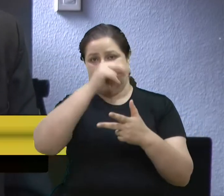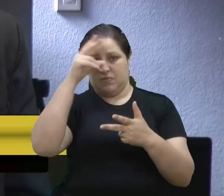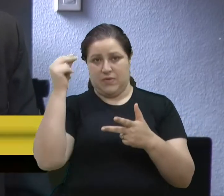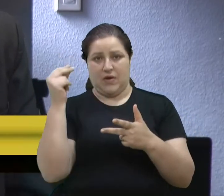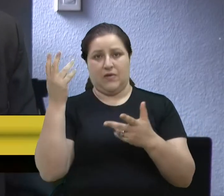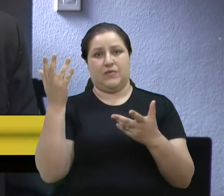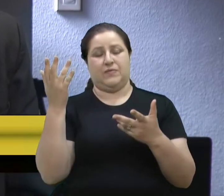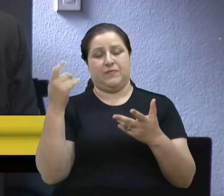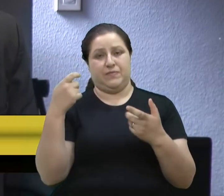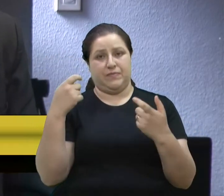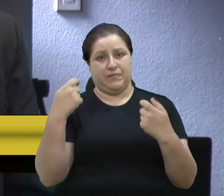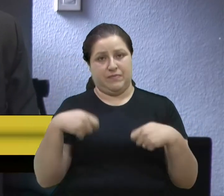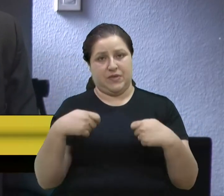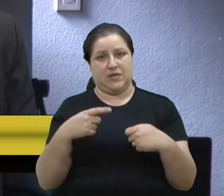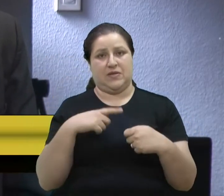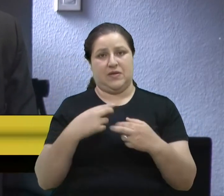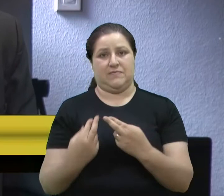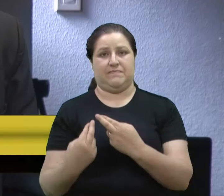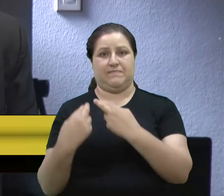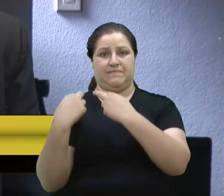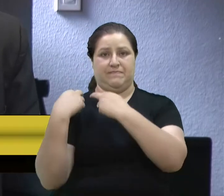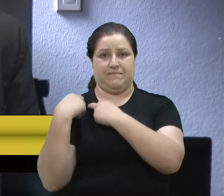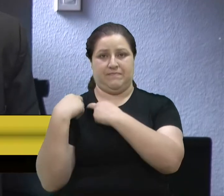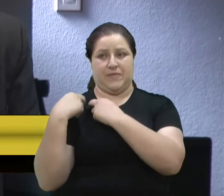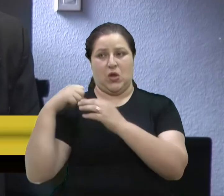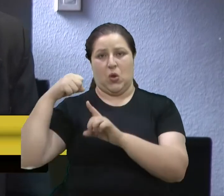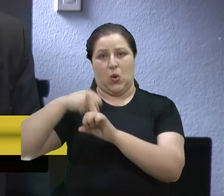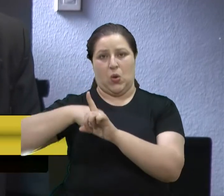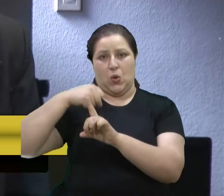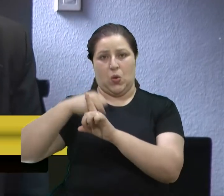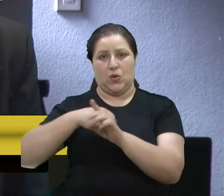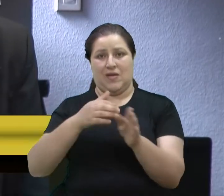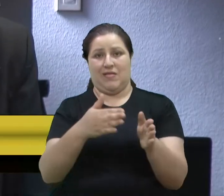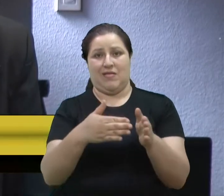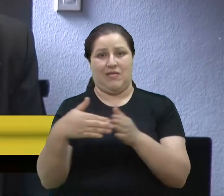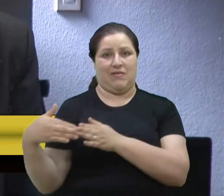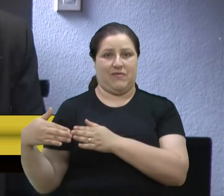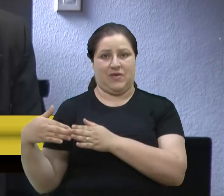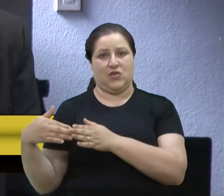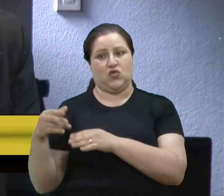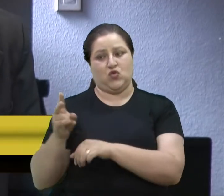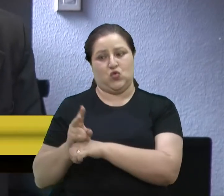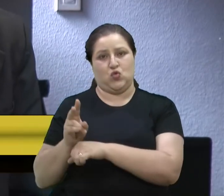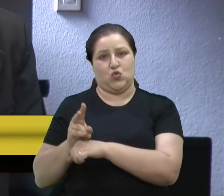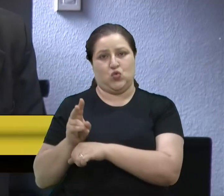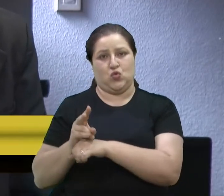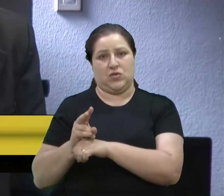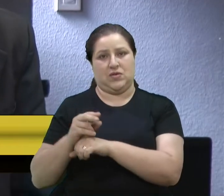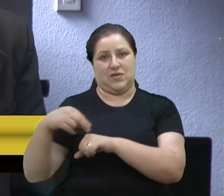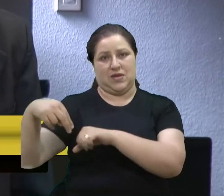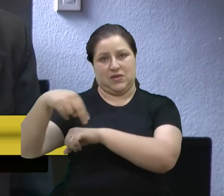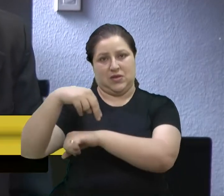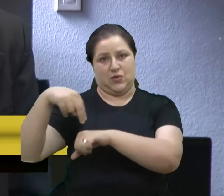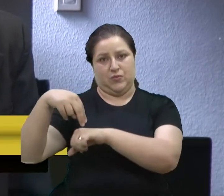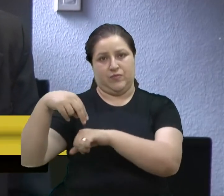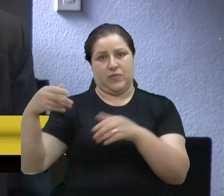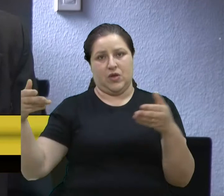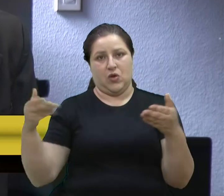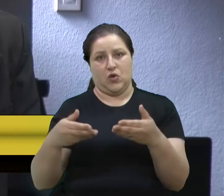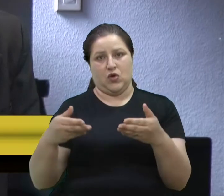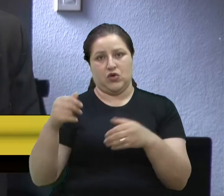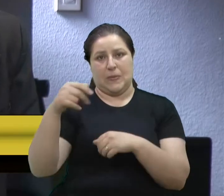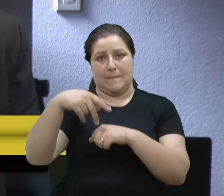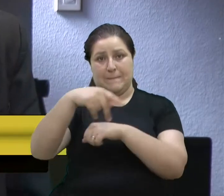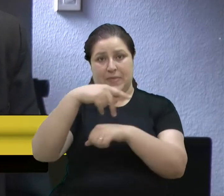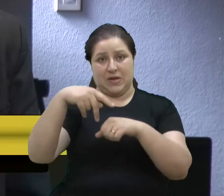nós temos o dever, o compromisso de lutar pela defesa da nossa nação. E hoje o Brasil é um dos maiores exportadores